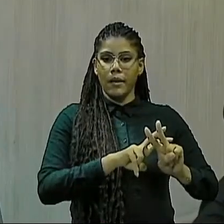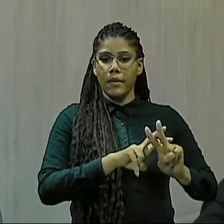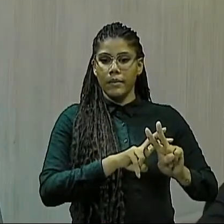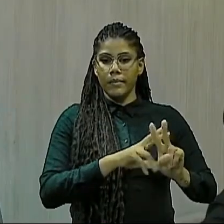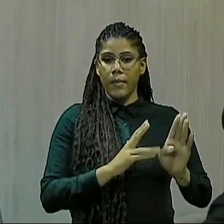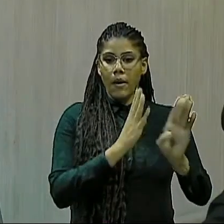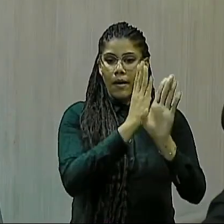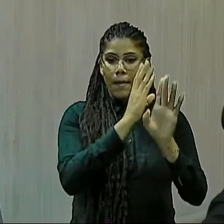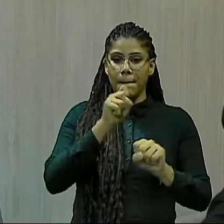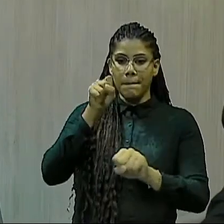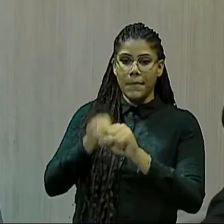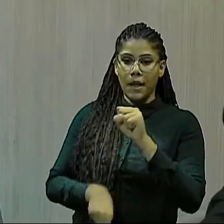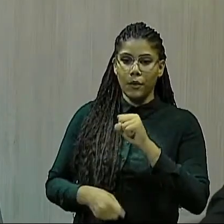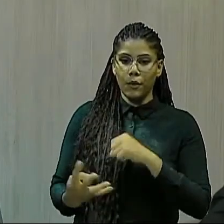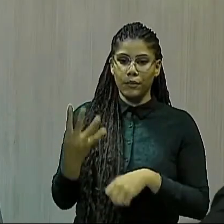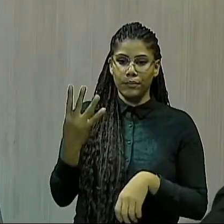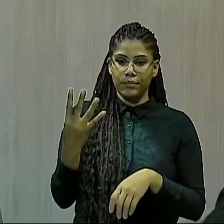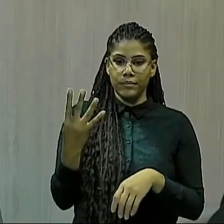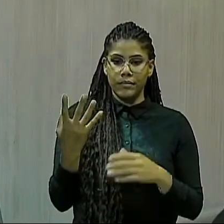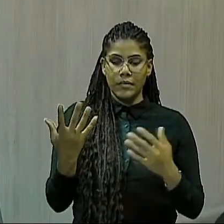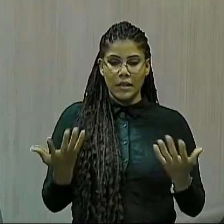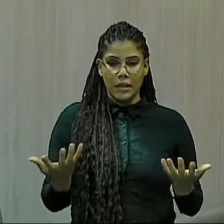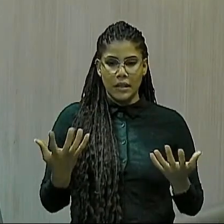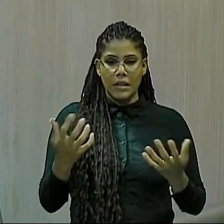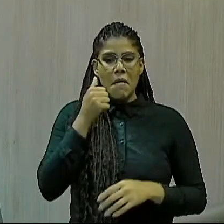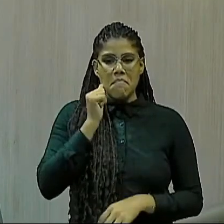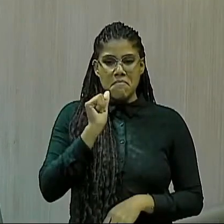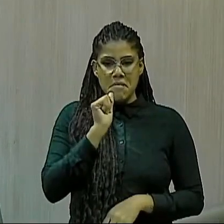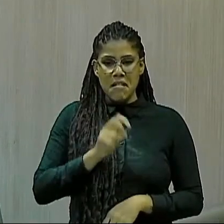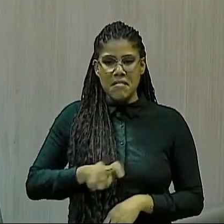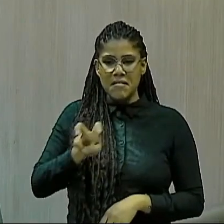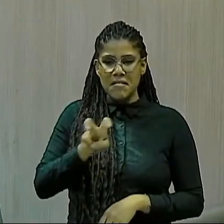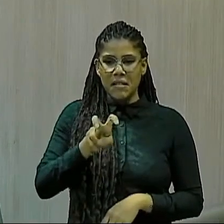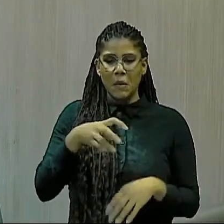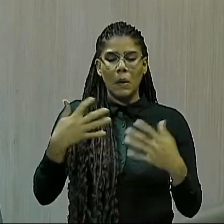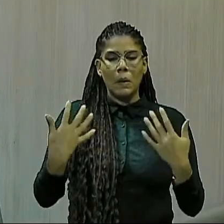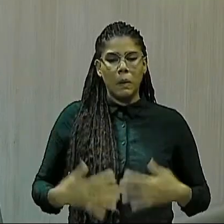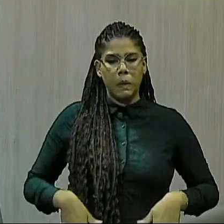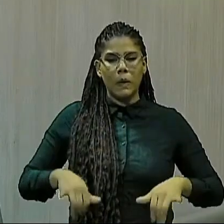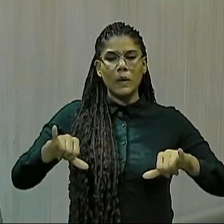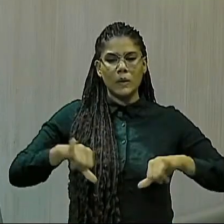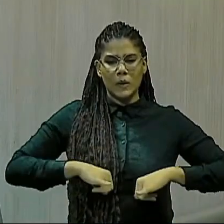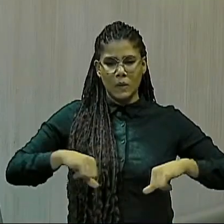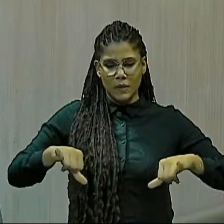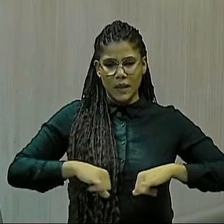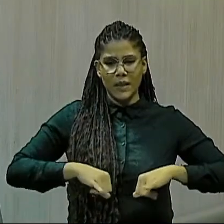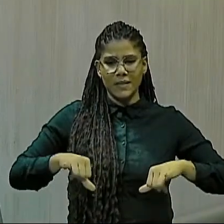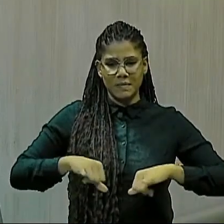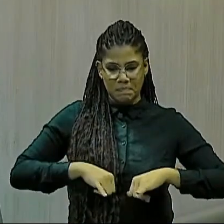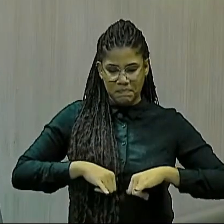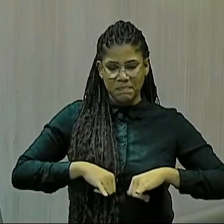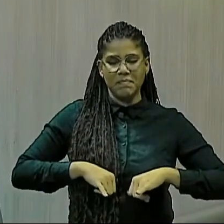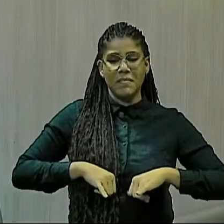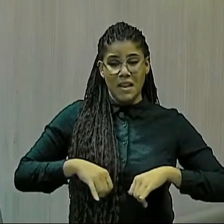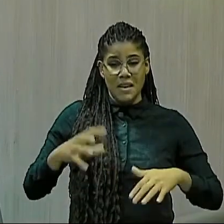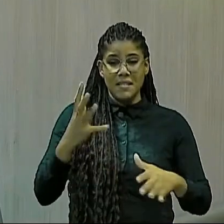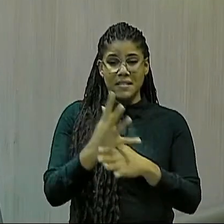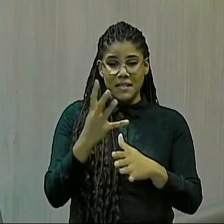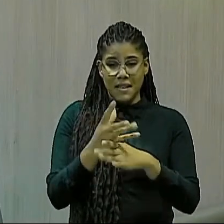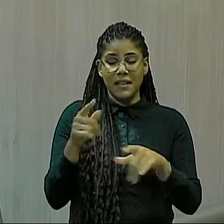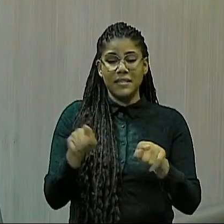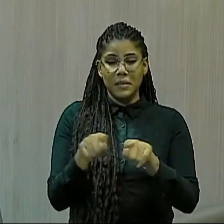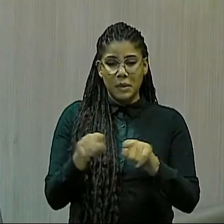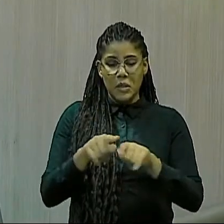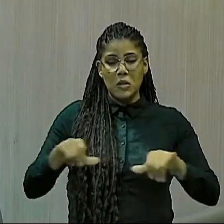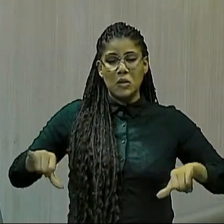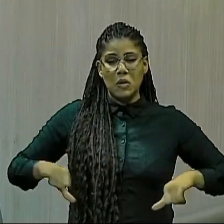Imaginem aí o quanto a cidade sofreu ao longo dessas últimas 48 horas.